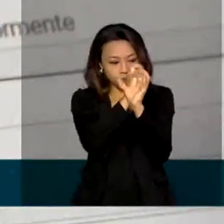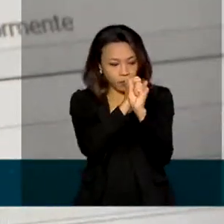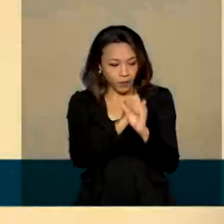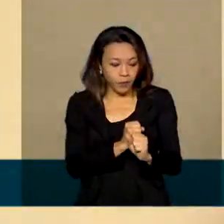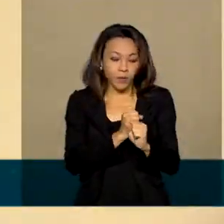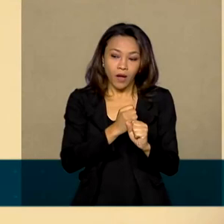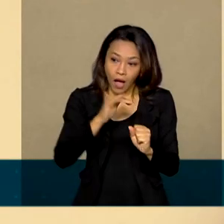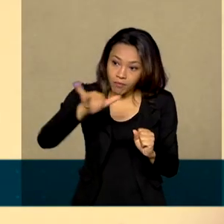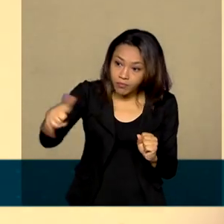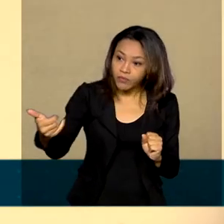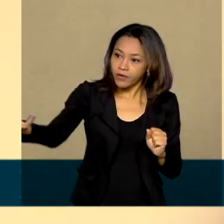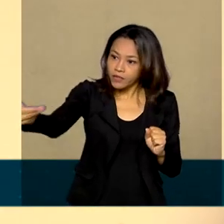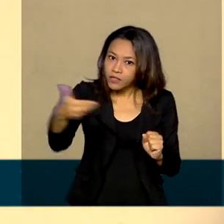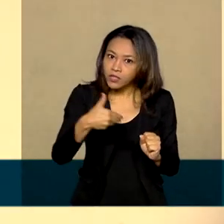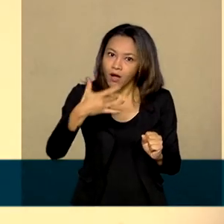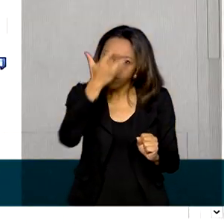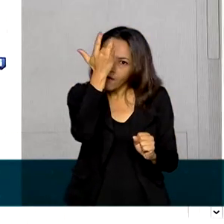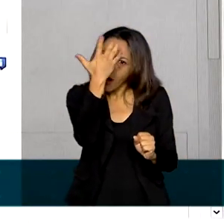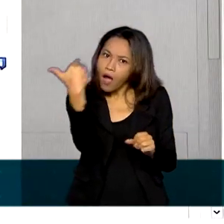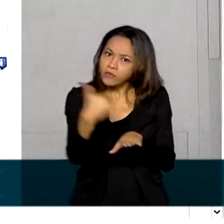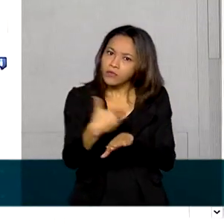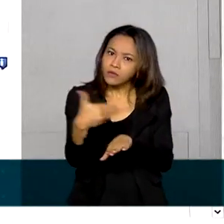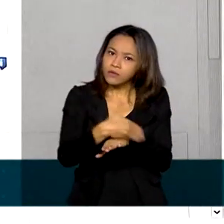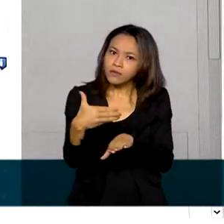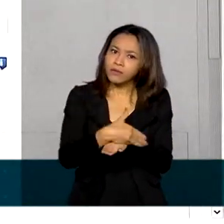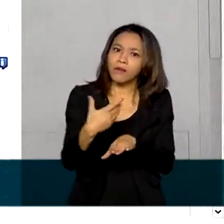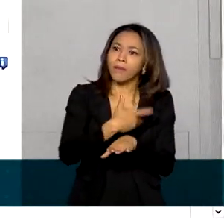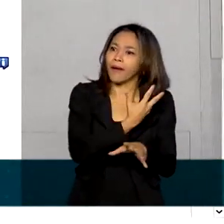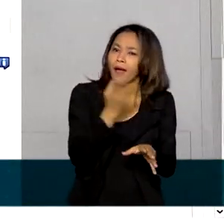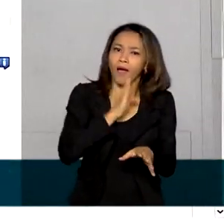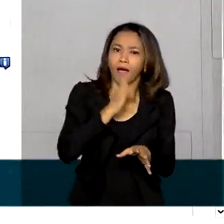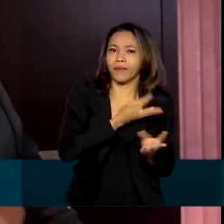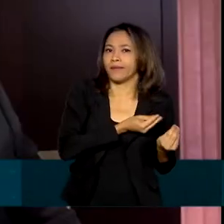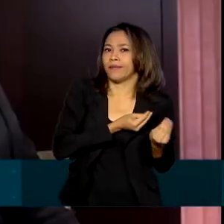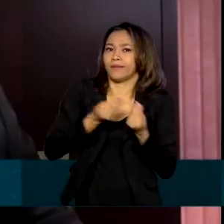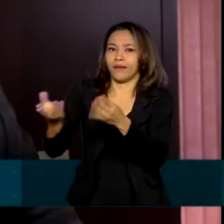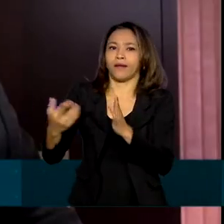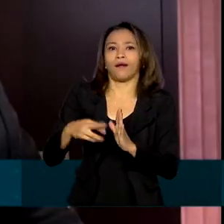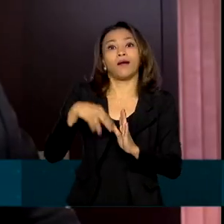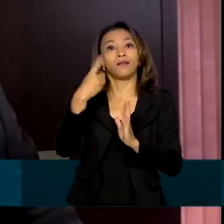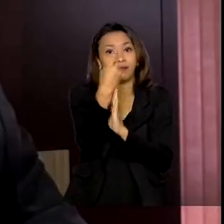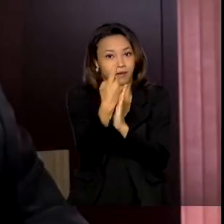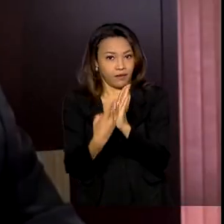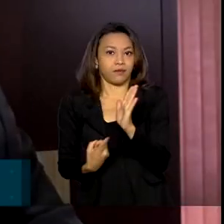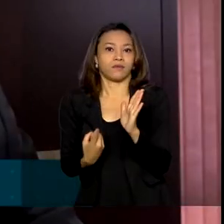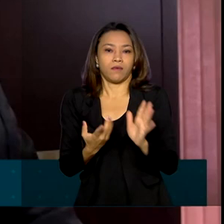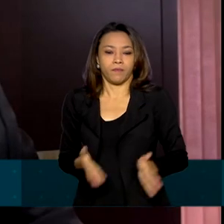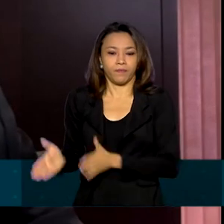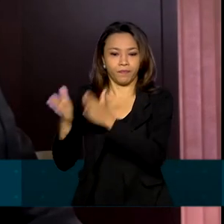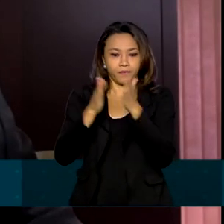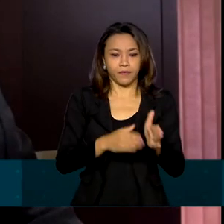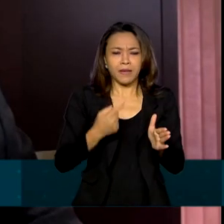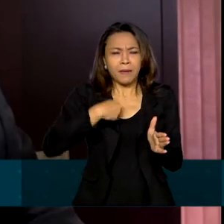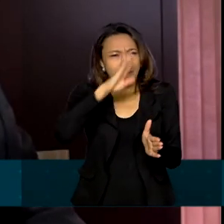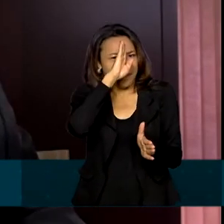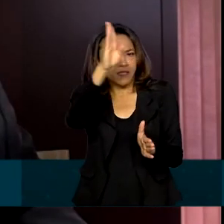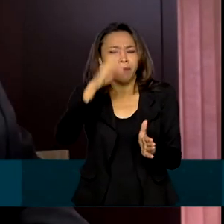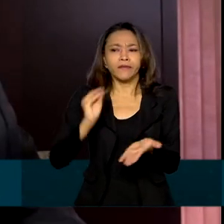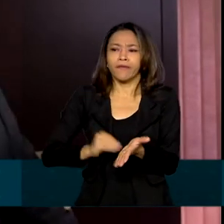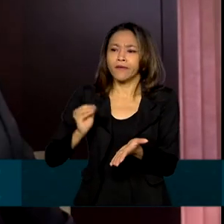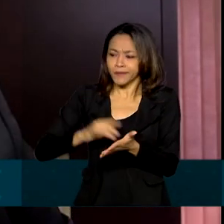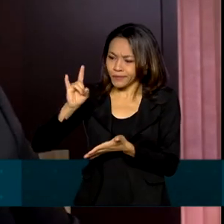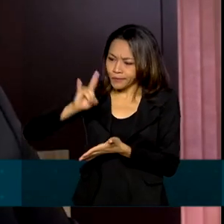aproveite a facilidade para agilizar a entrega da declaração. Principalmente aqueles que não estão com todos os documentos,